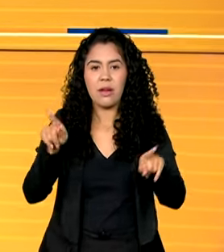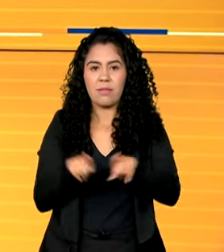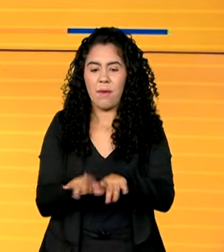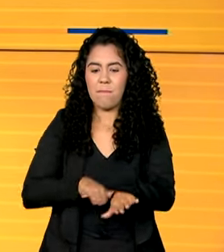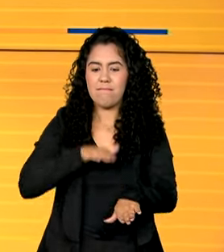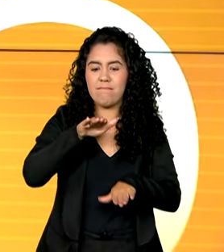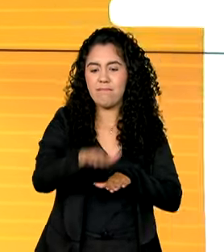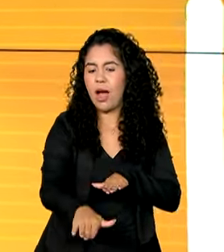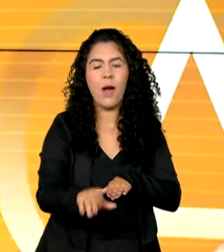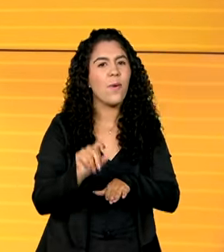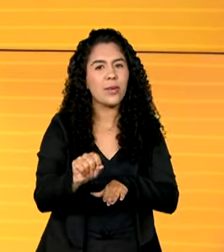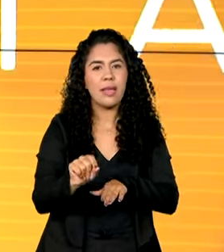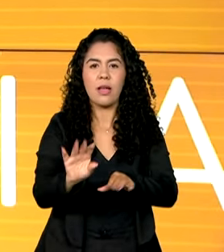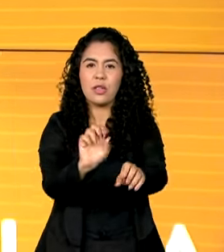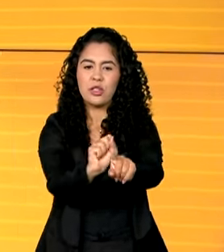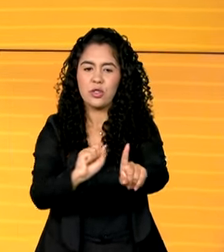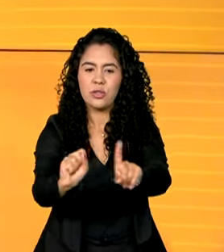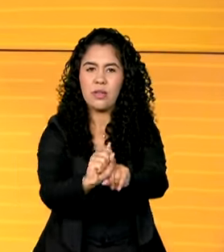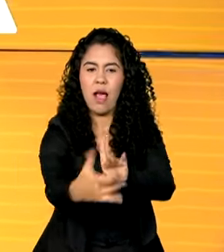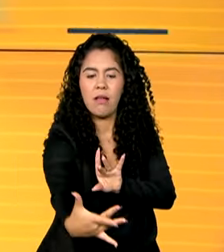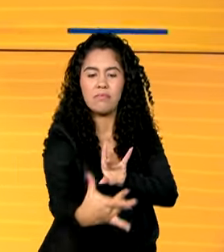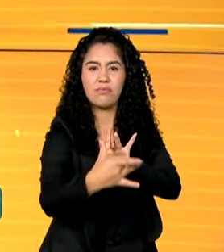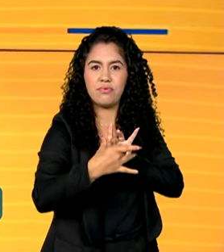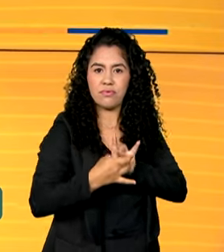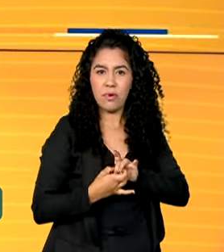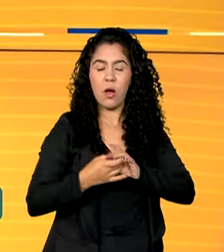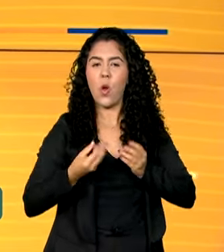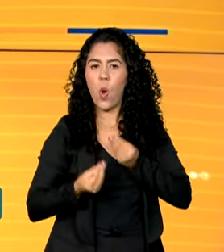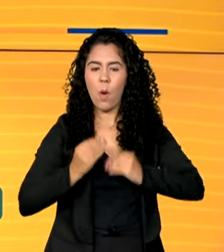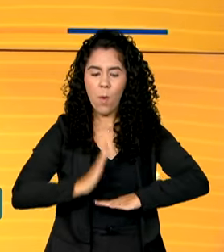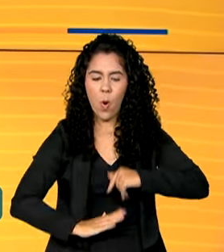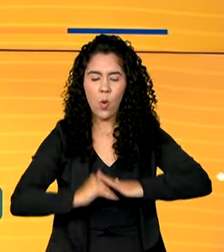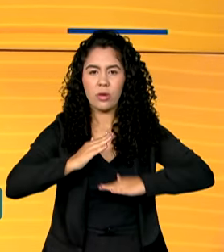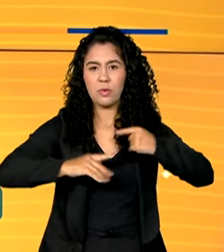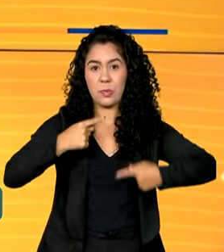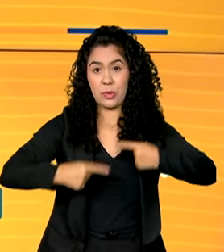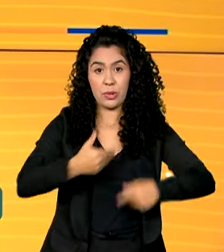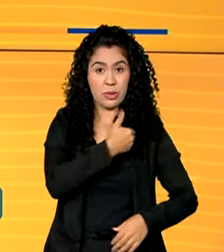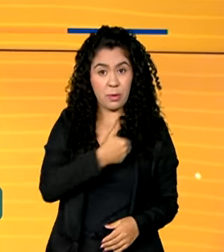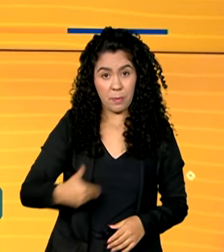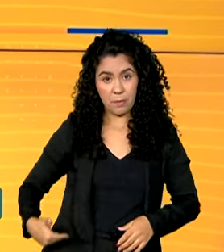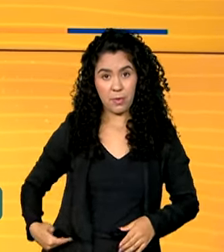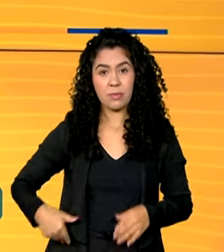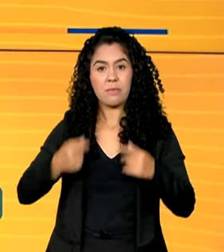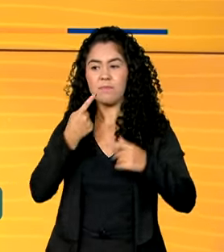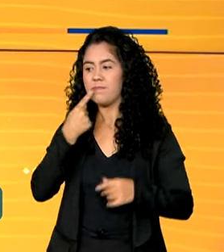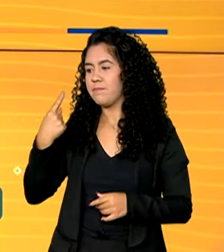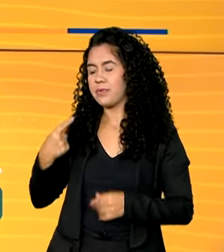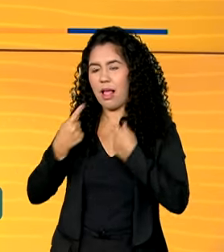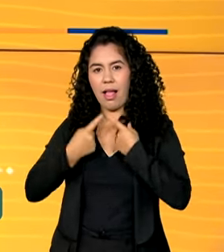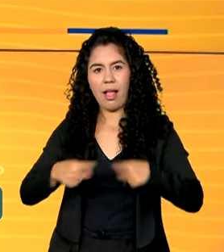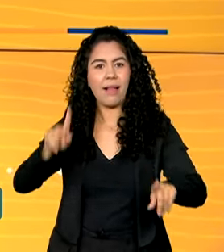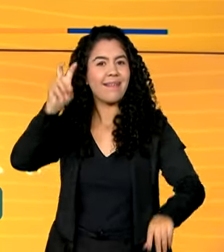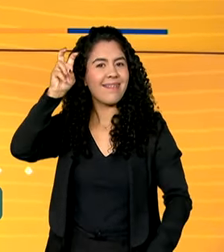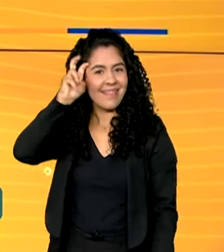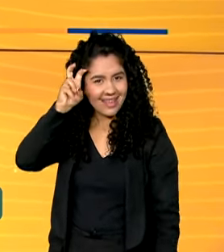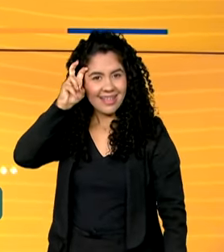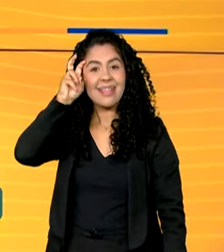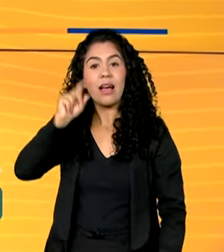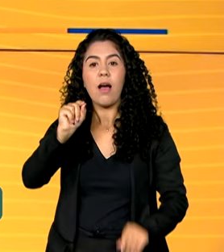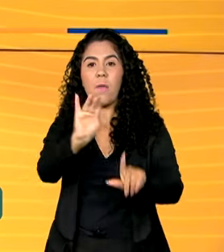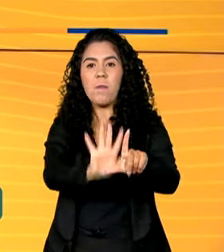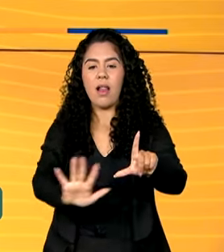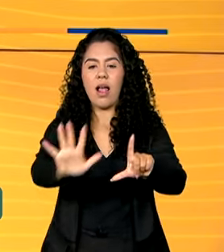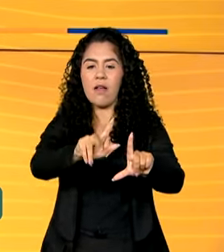passo para aproximar a sociedade do processo de construção das políticas públicas. Foi lançada, nesta quinta-feira, uma